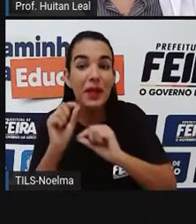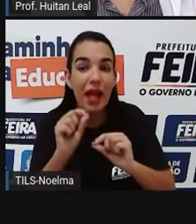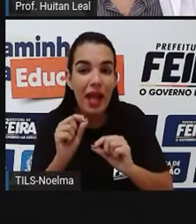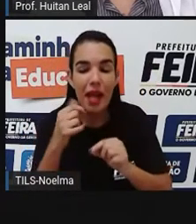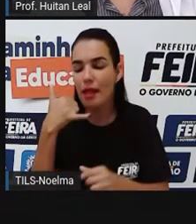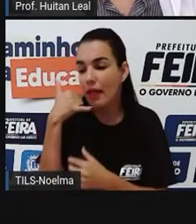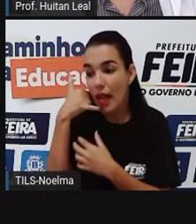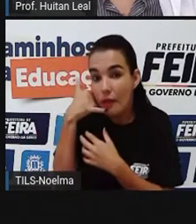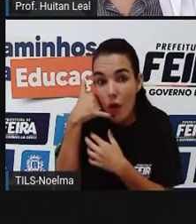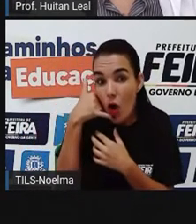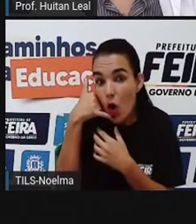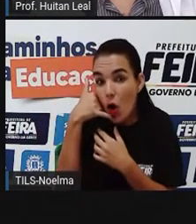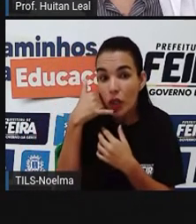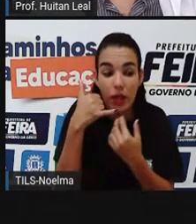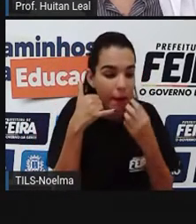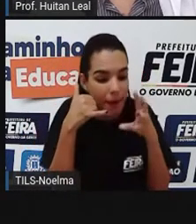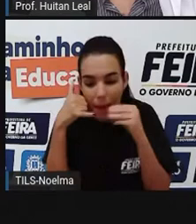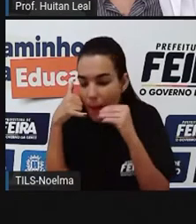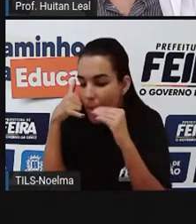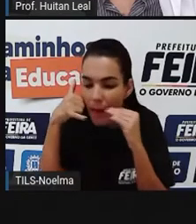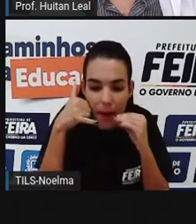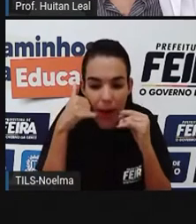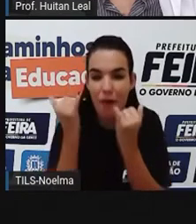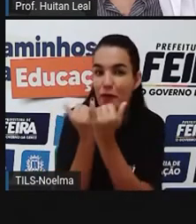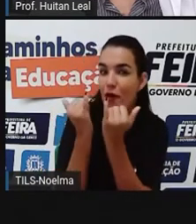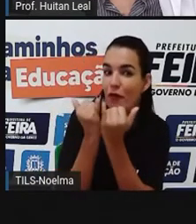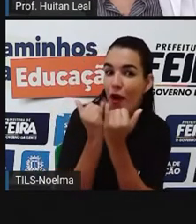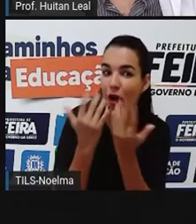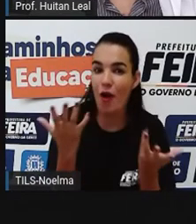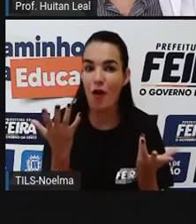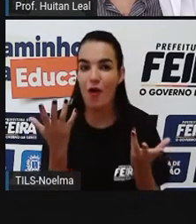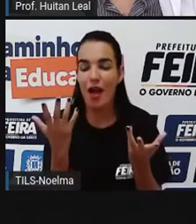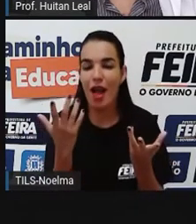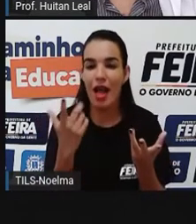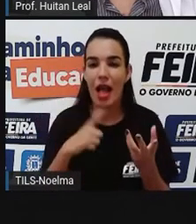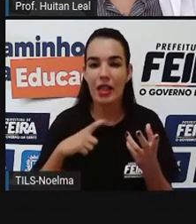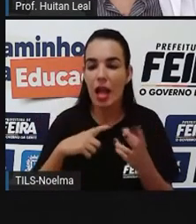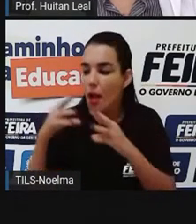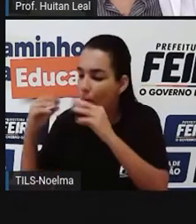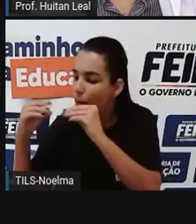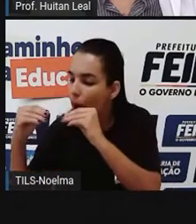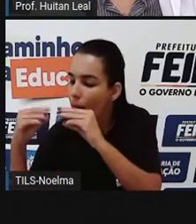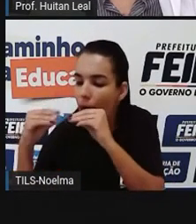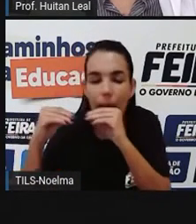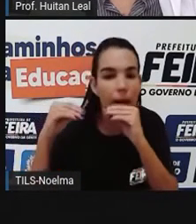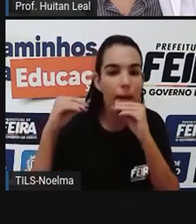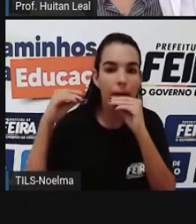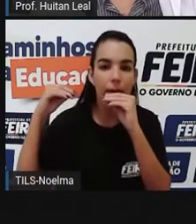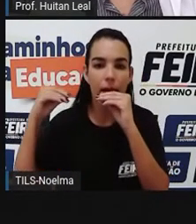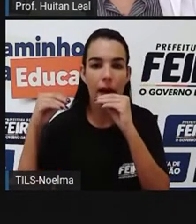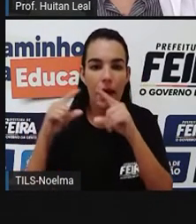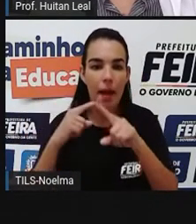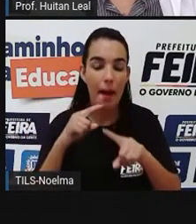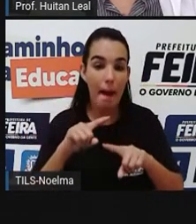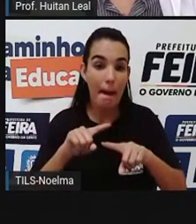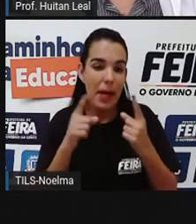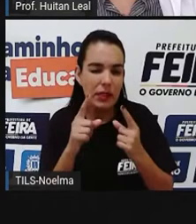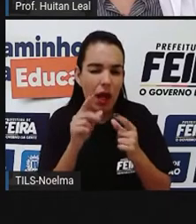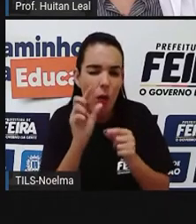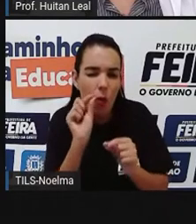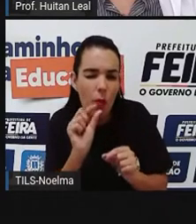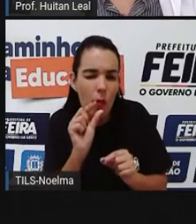as notícias e a fofoca demorava um pouquinho de chegar, de se espalhar. Mas, com o